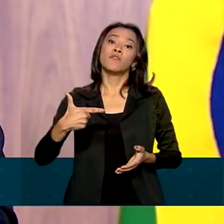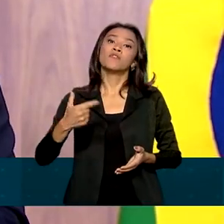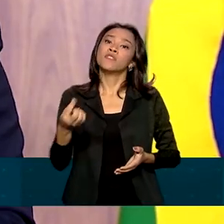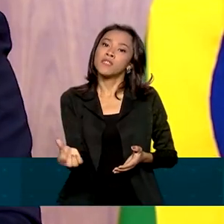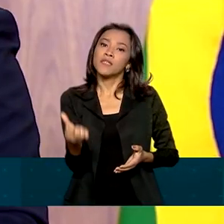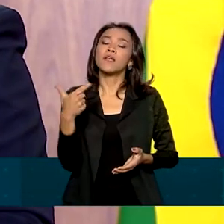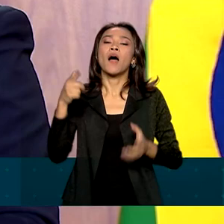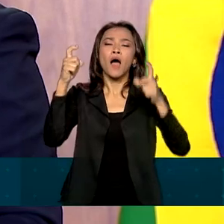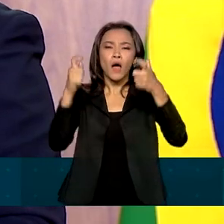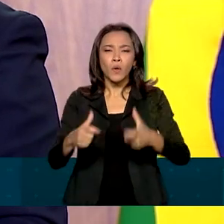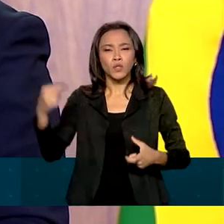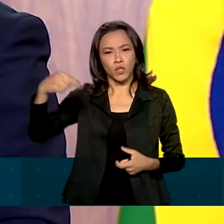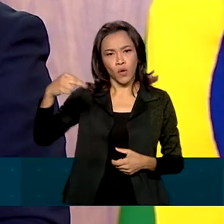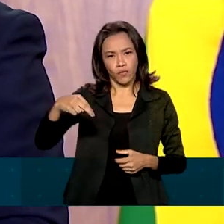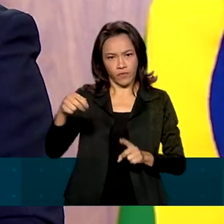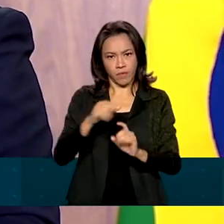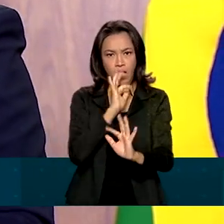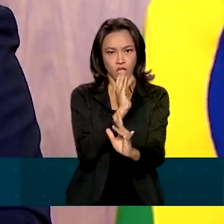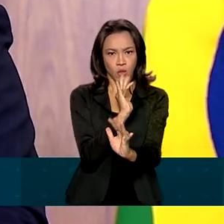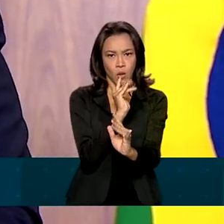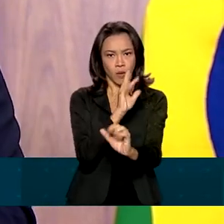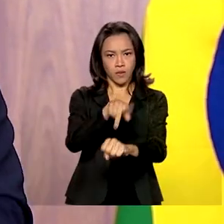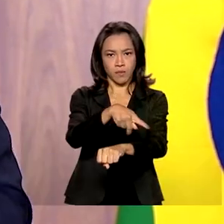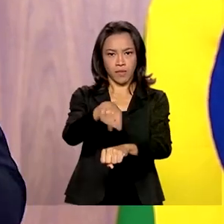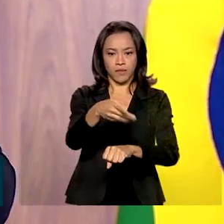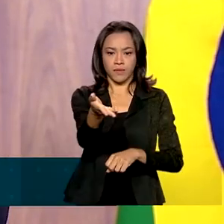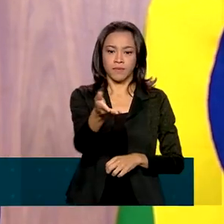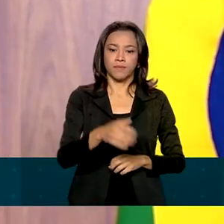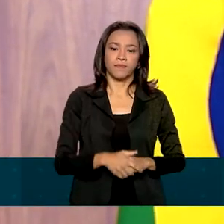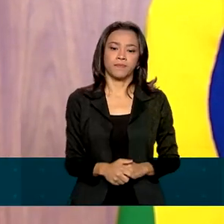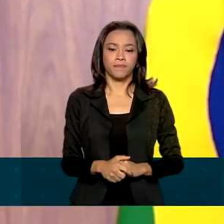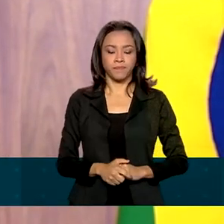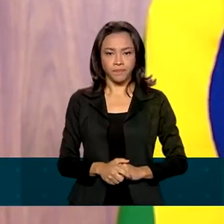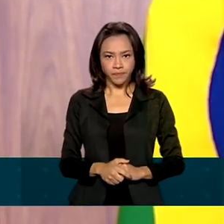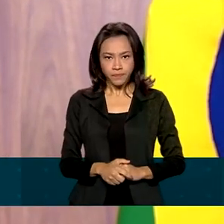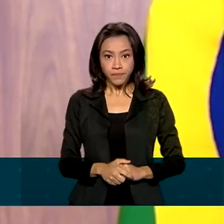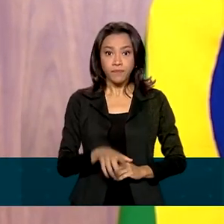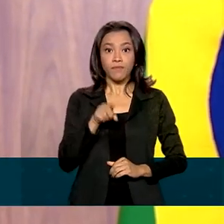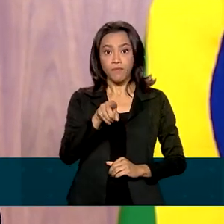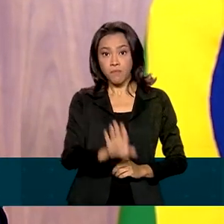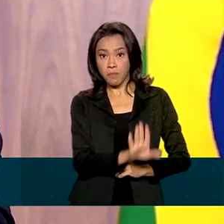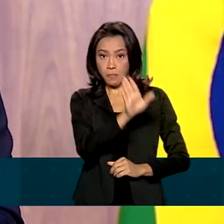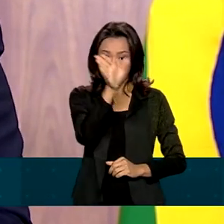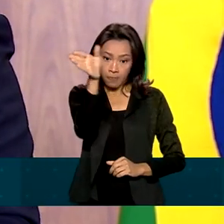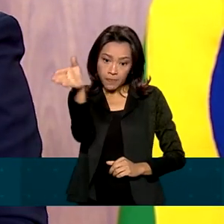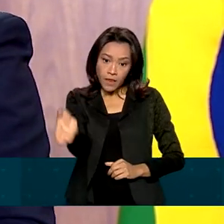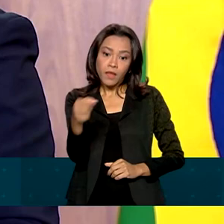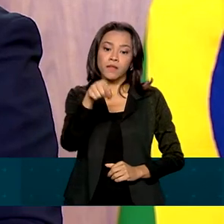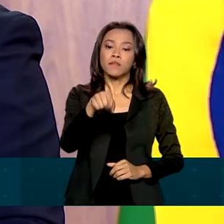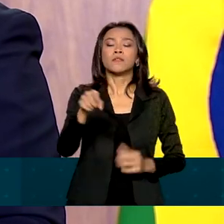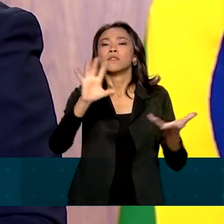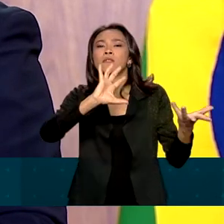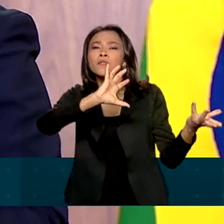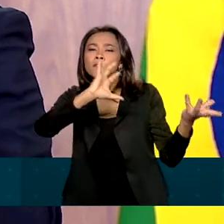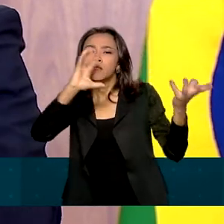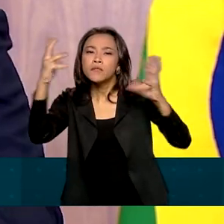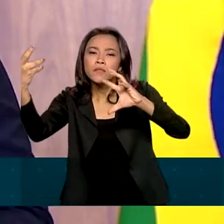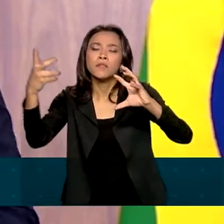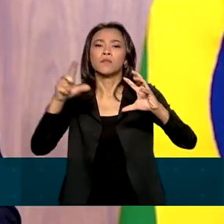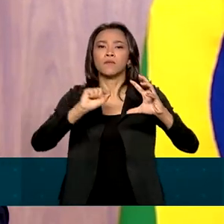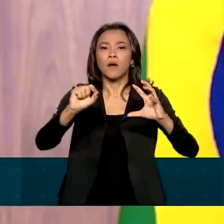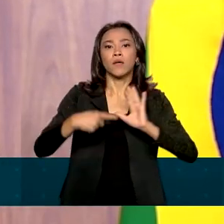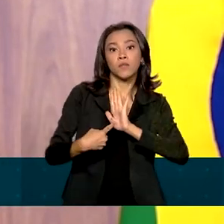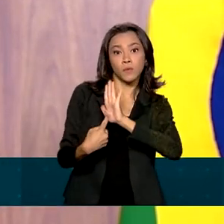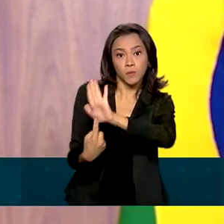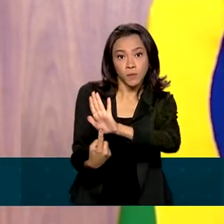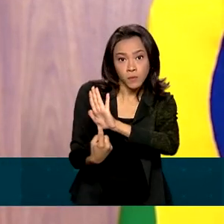novembro, na Escócia. A nossa voz em Glasgow será não somente a trabalhar pela transição energética, trabalhar